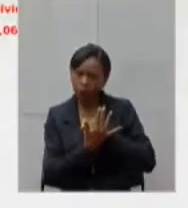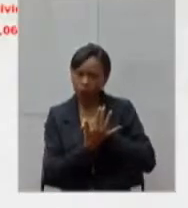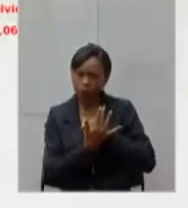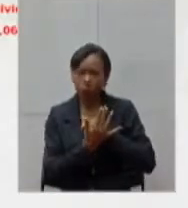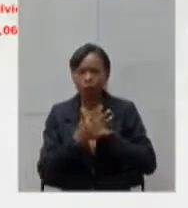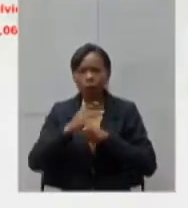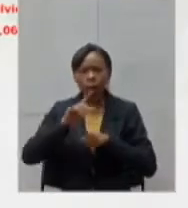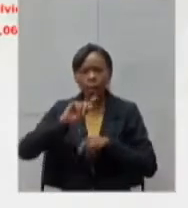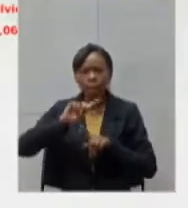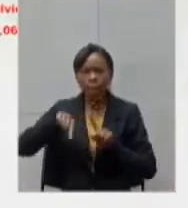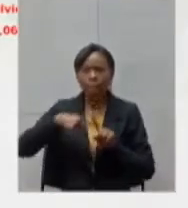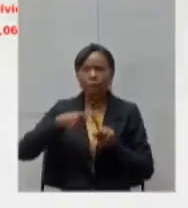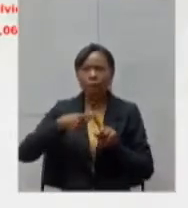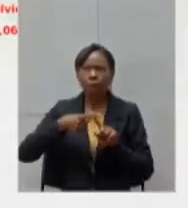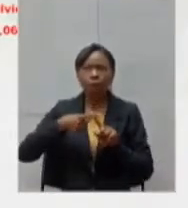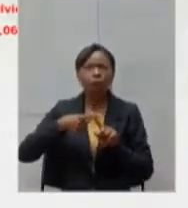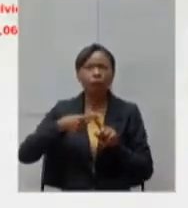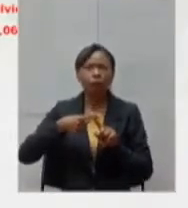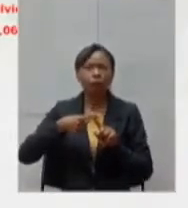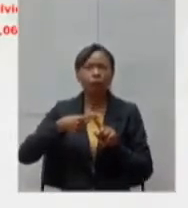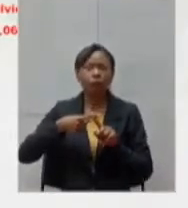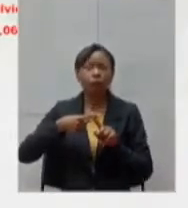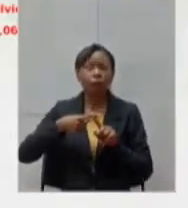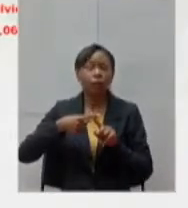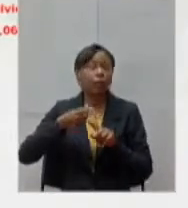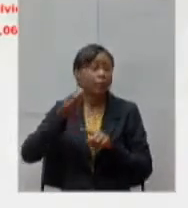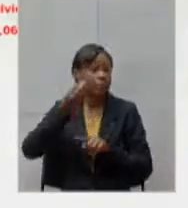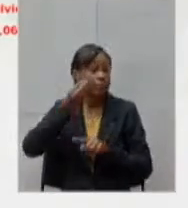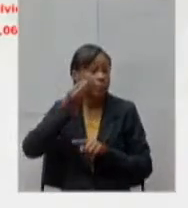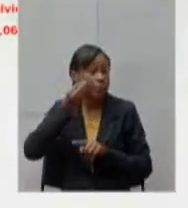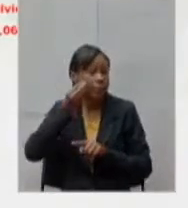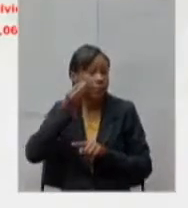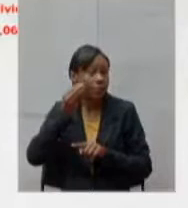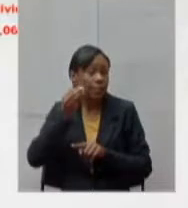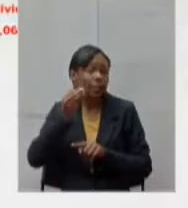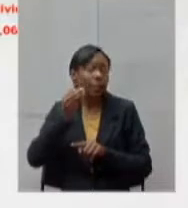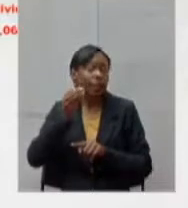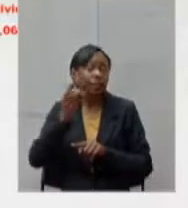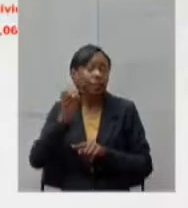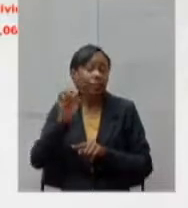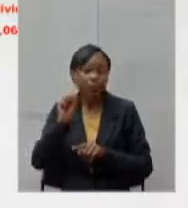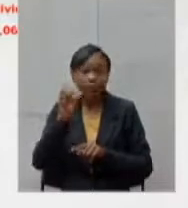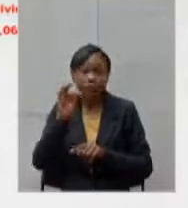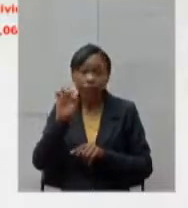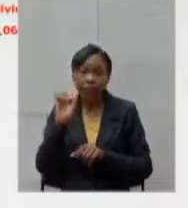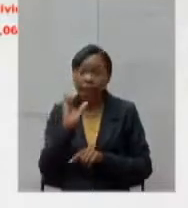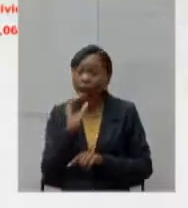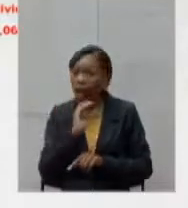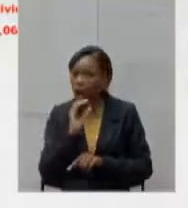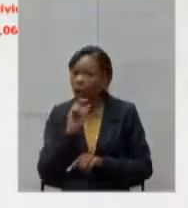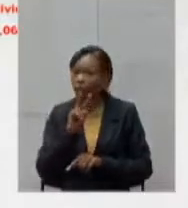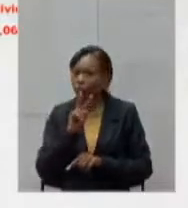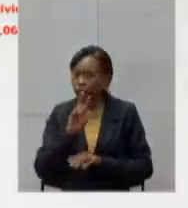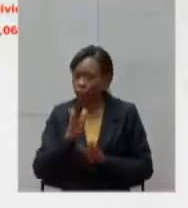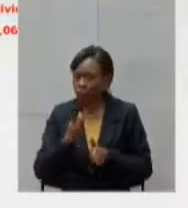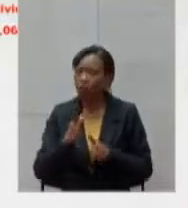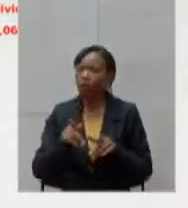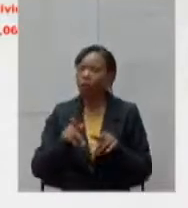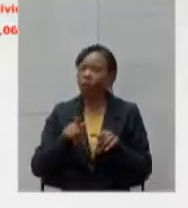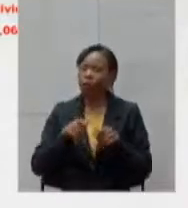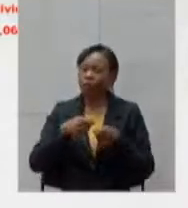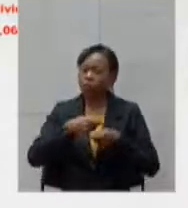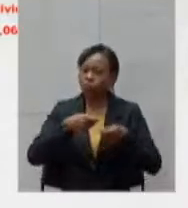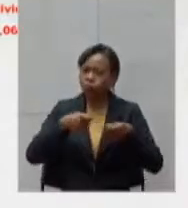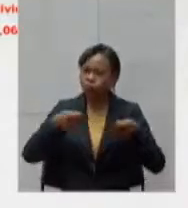mais 52 mil caixas de teste rápido, nós já distribuímos 36 mil caixas, que corresponde a 739